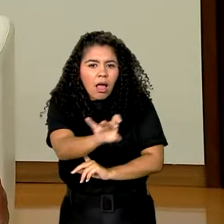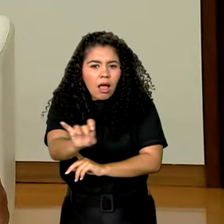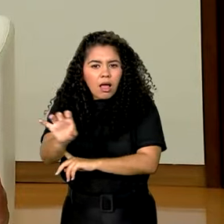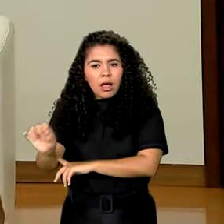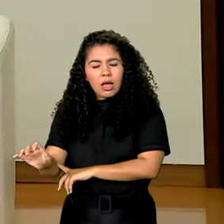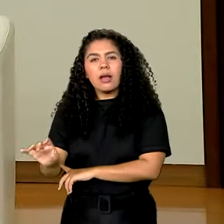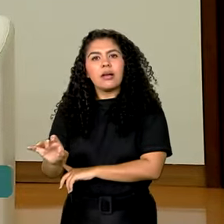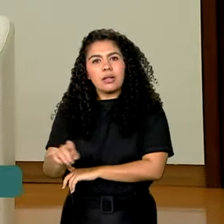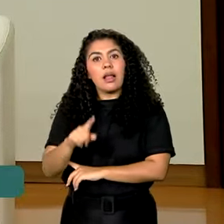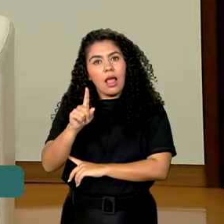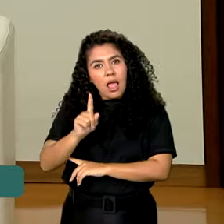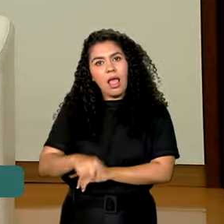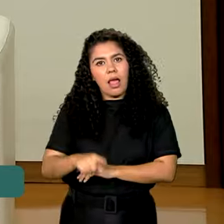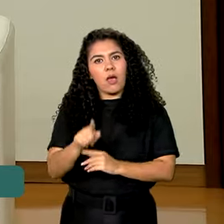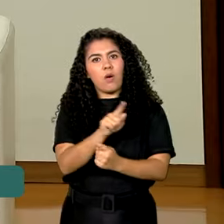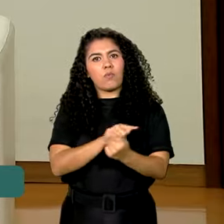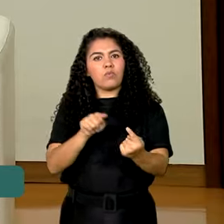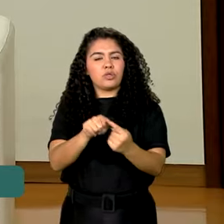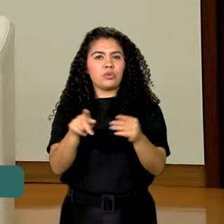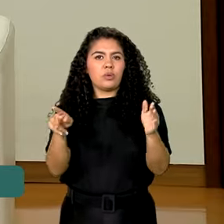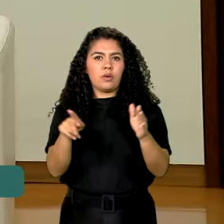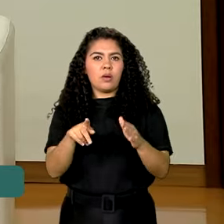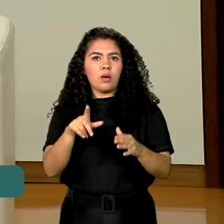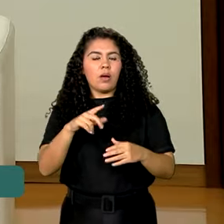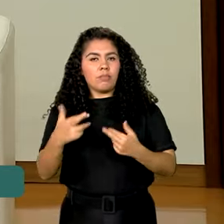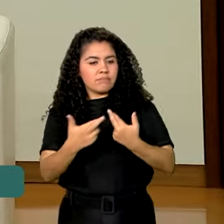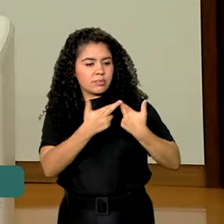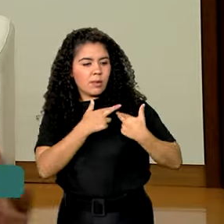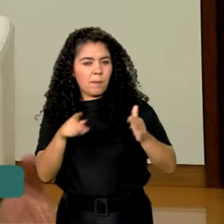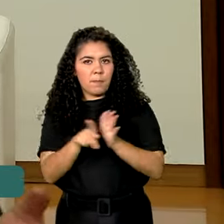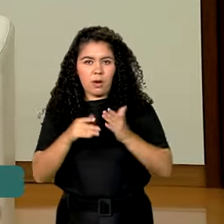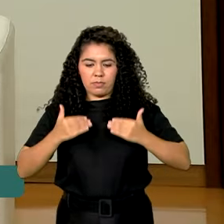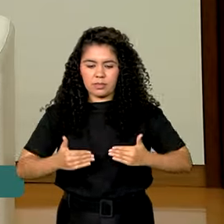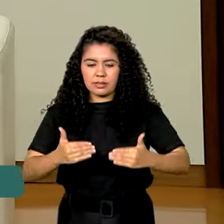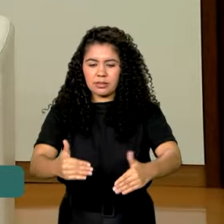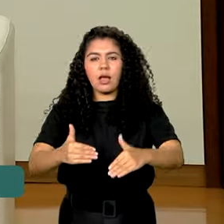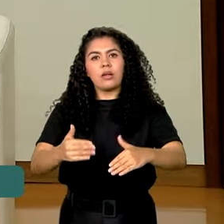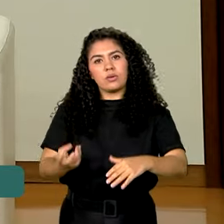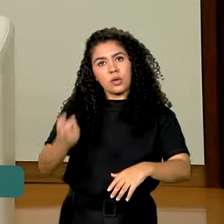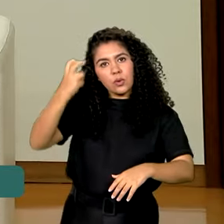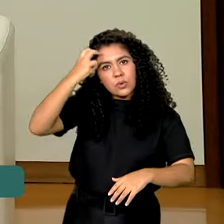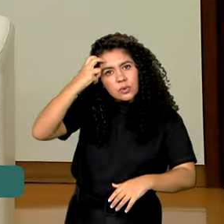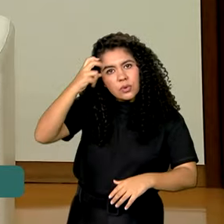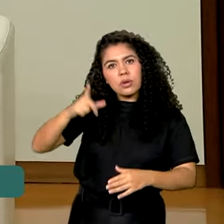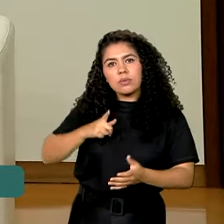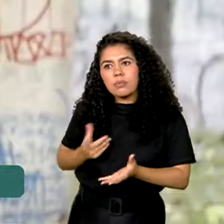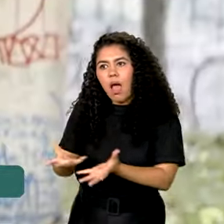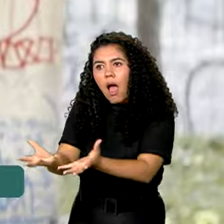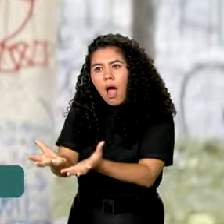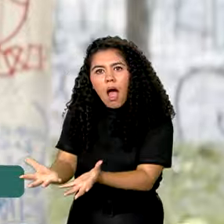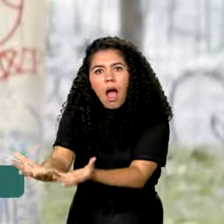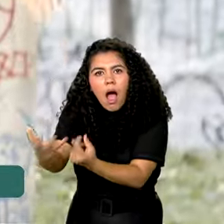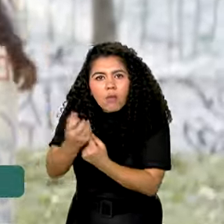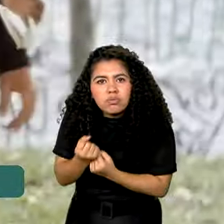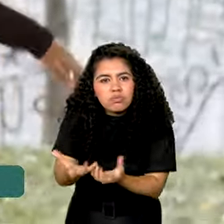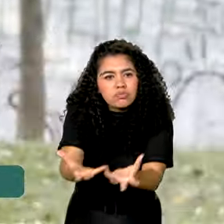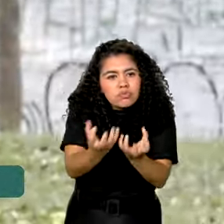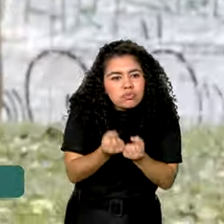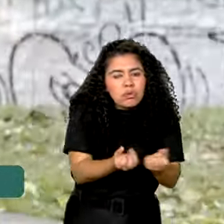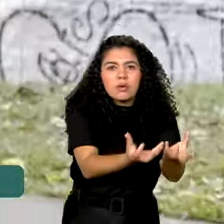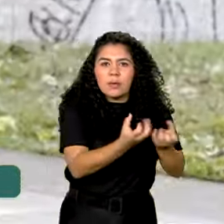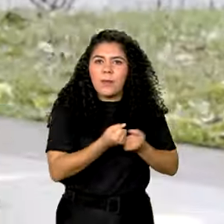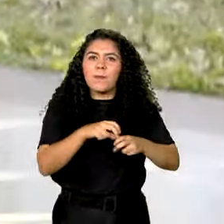a função do Ministério, nesse momento, é colaborar para que todos sejam acolhidos dentro das políticas públicas, né? E a política cultura